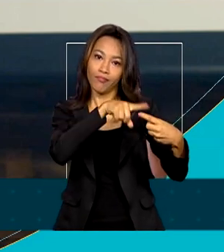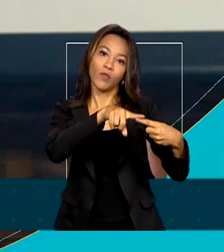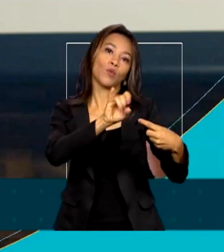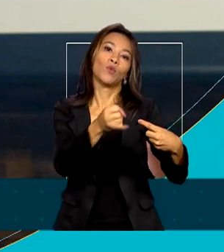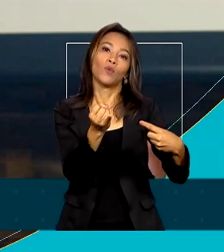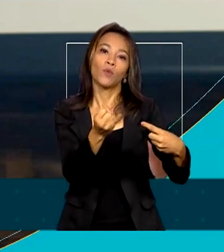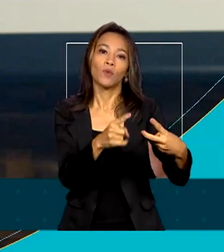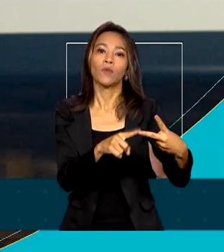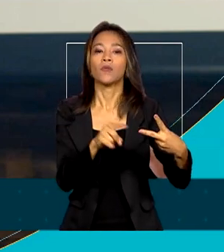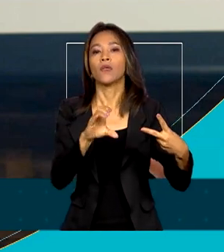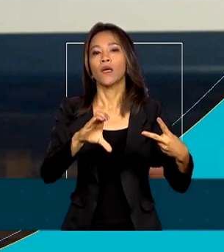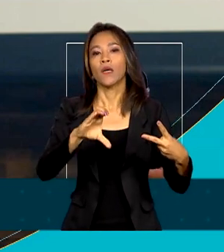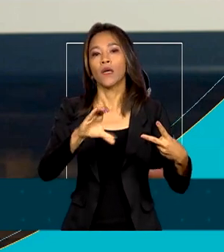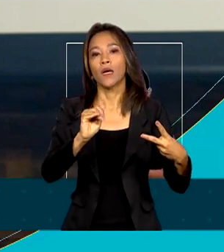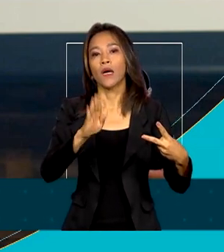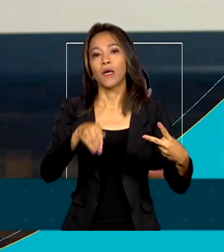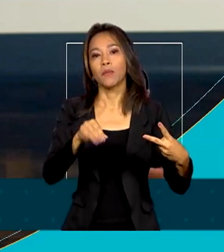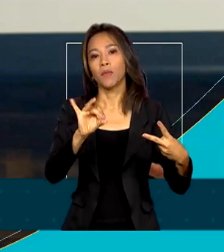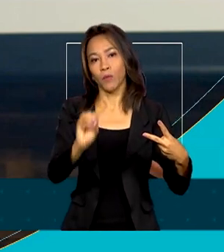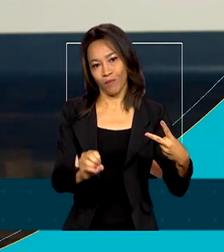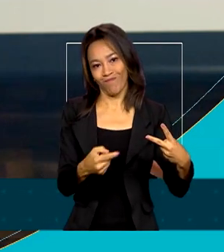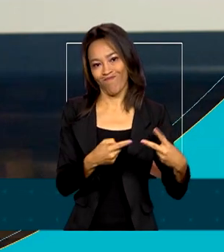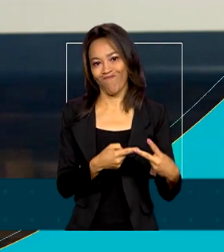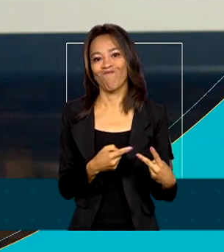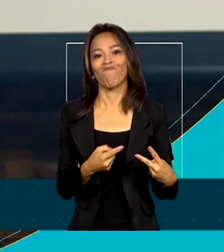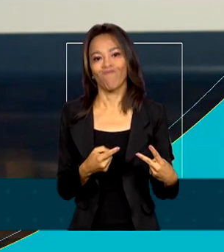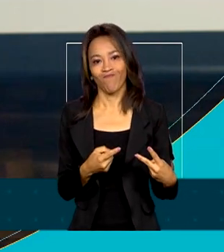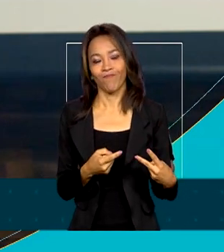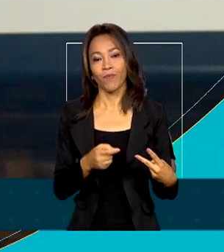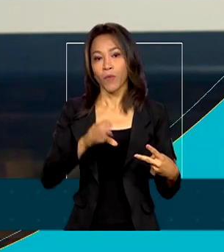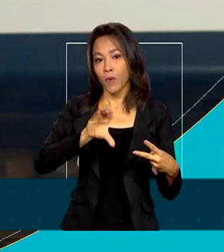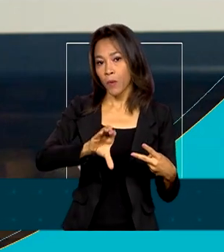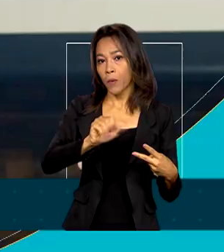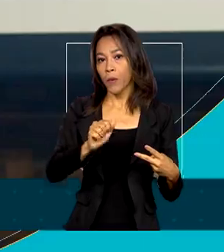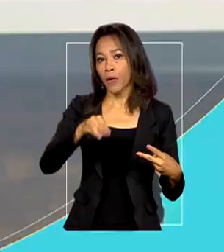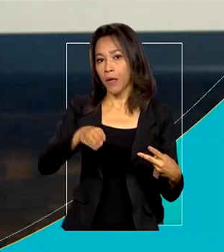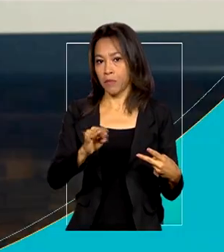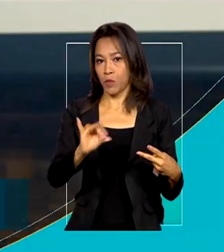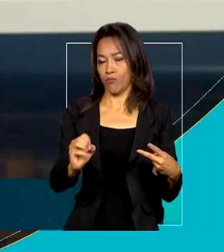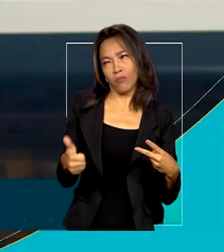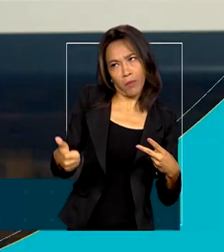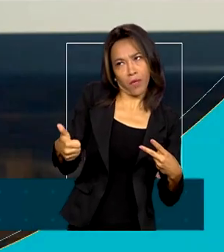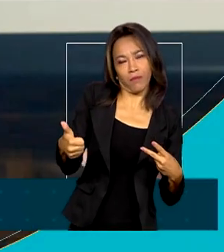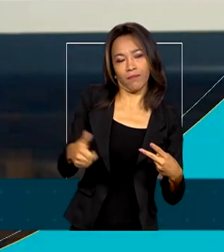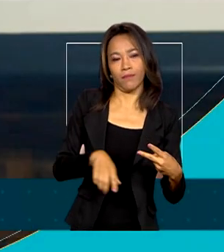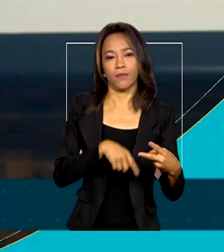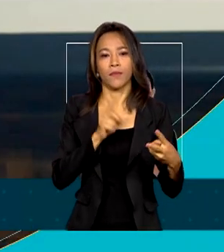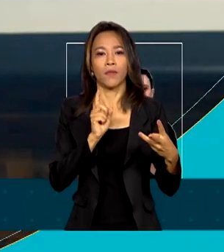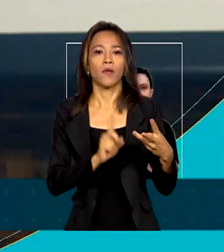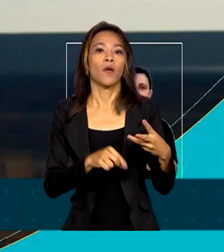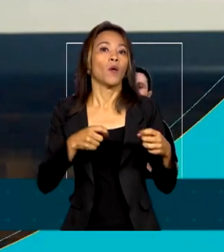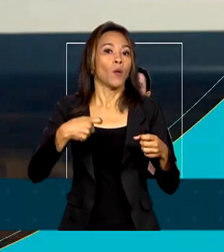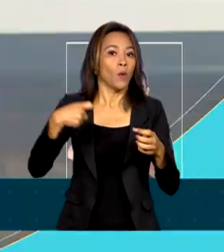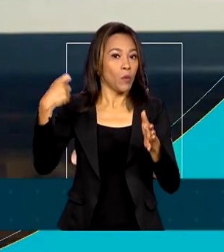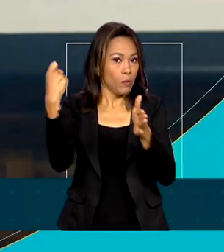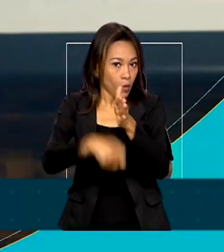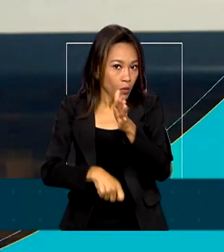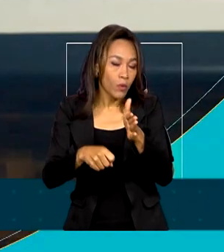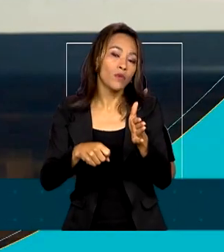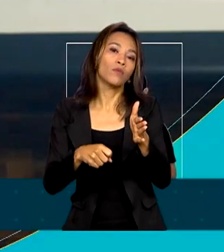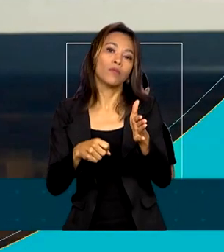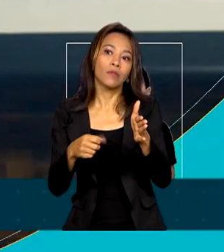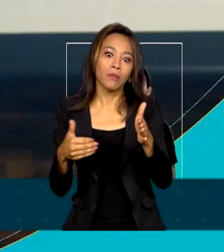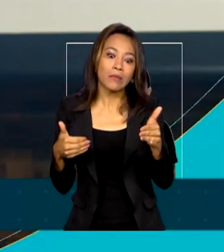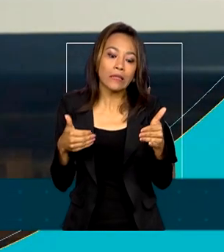câmbio. Juros, imposto e câmbio. O câmbio está bem. O imposto, estamos aí na